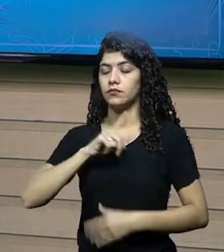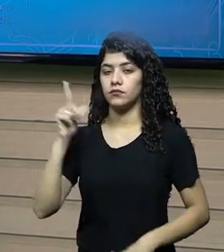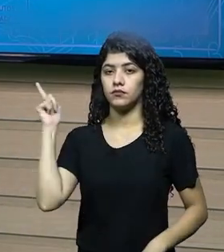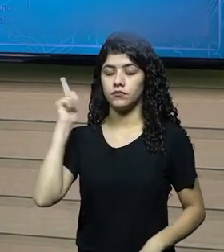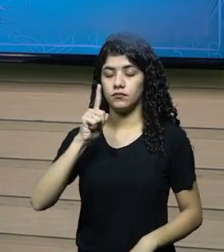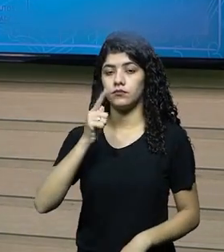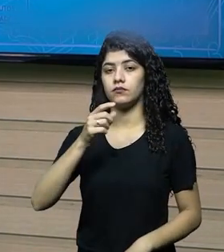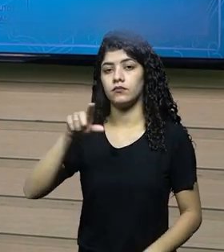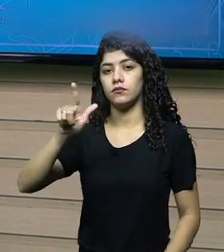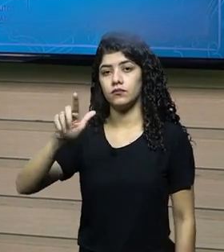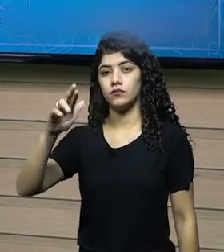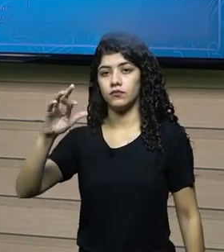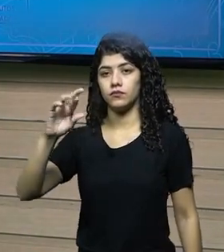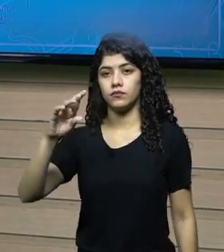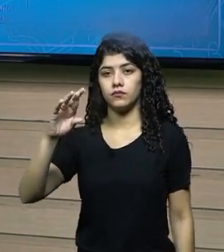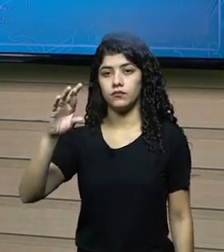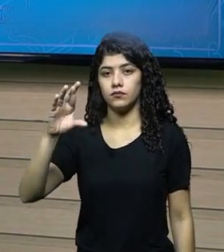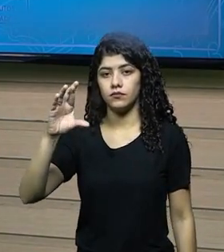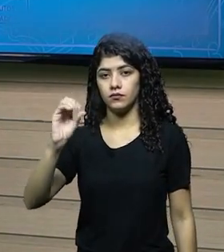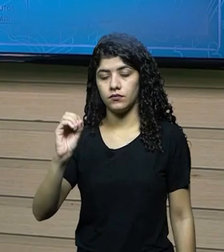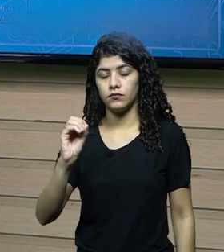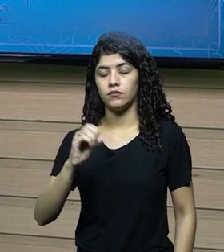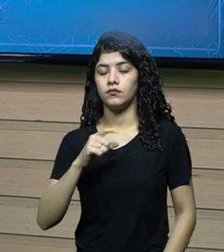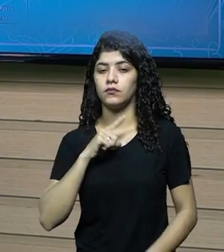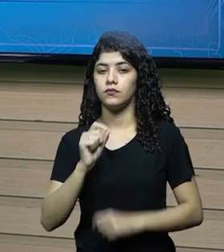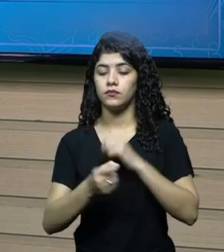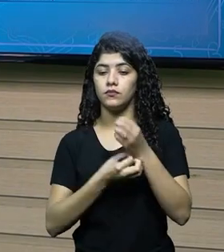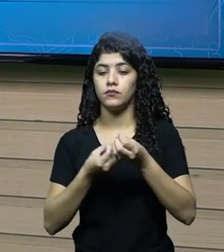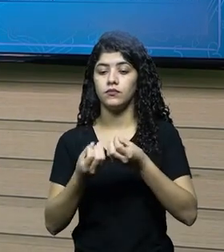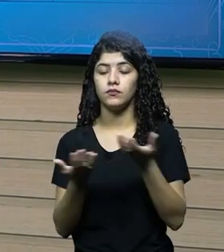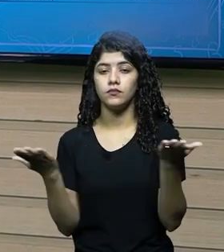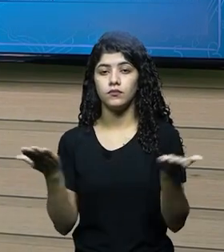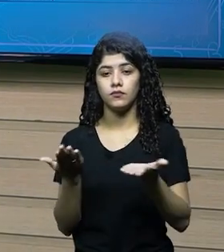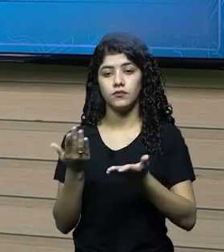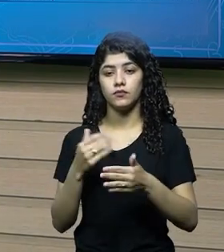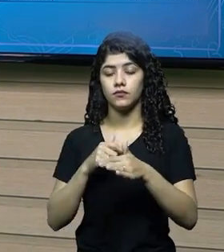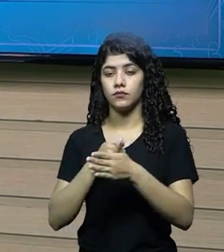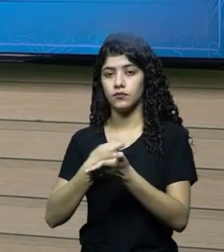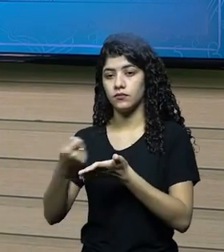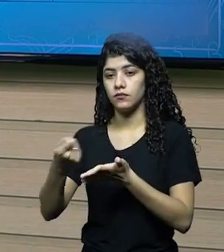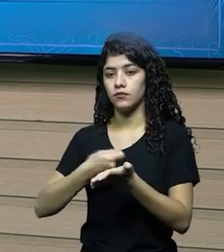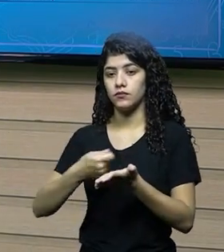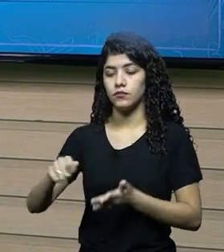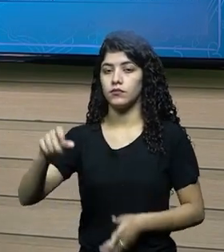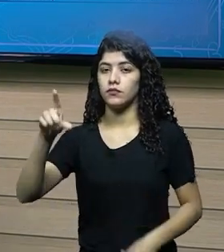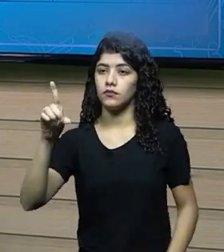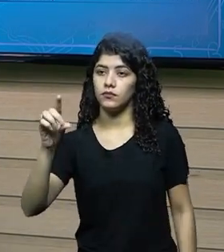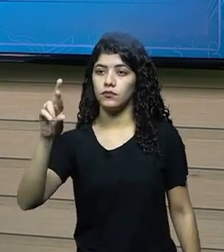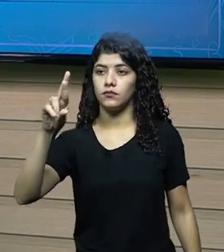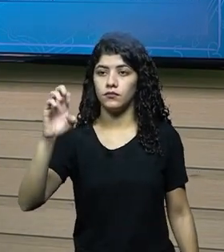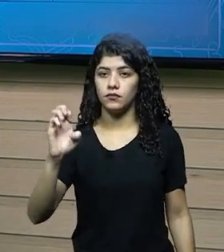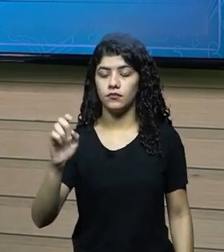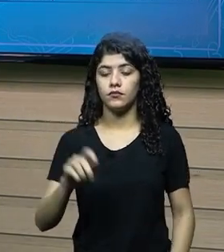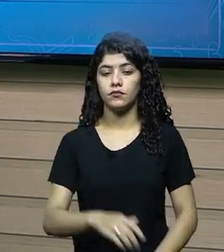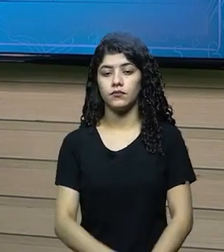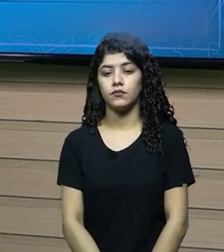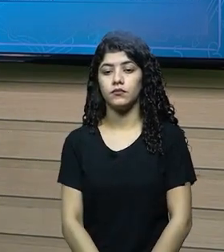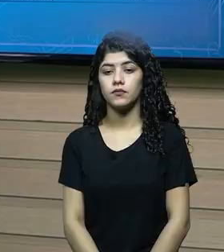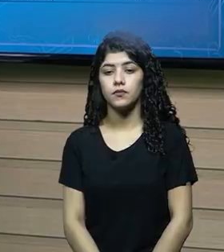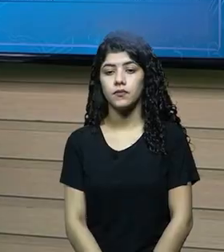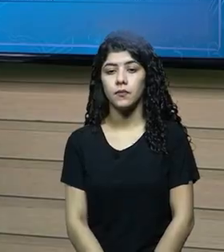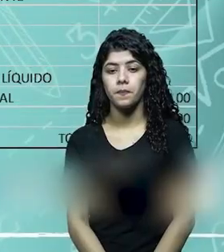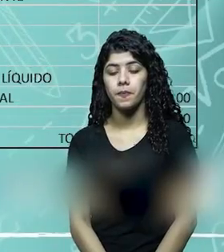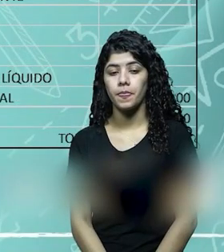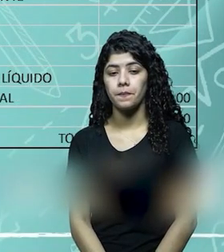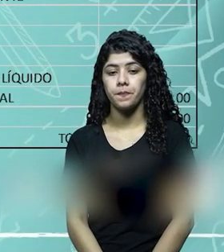consequentemente ela vai ter um bom lucro, então vamos ver aqui mais para frente, como é que a gente opera, como é que a gente faz o lançamento, na DRE e no balanço